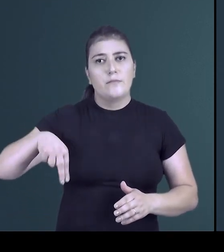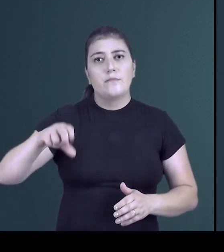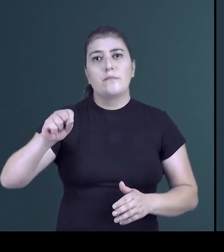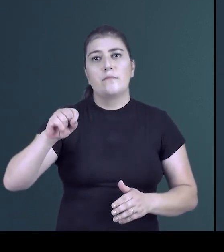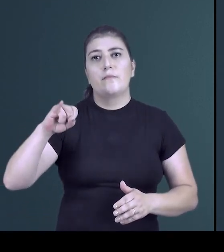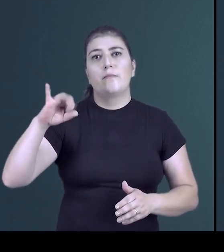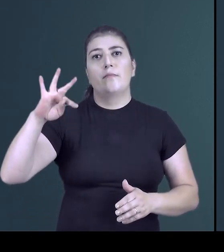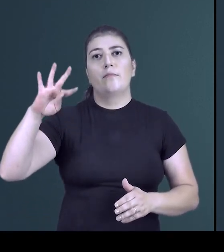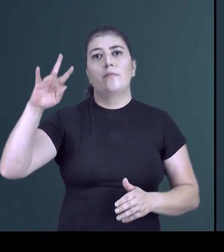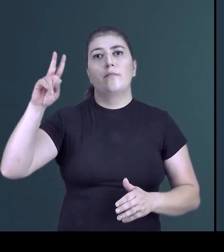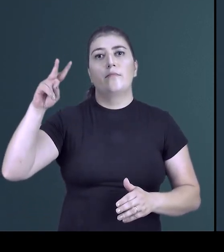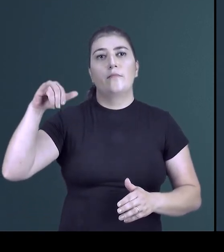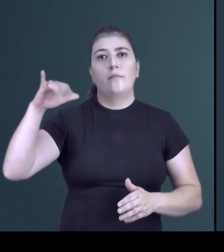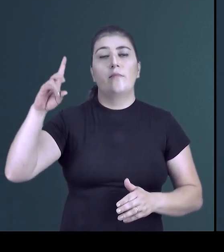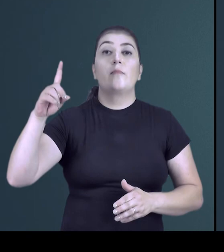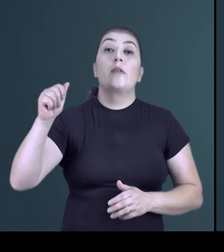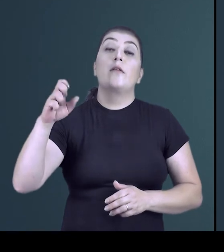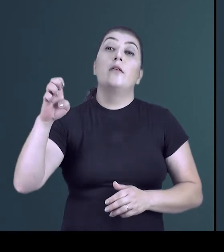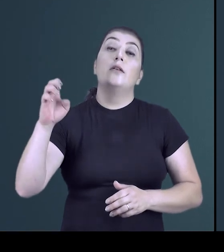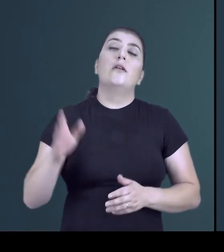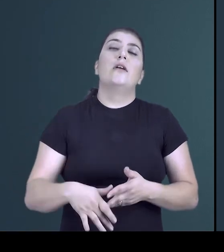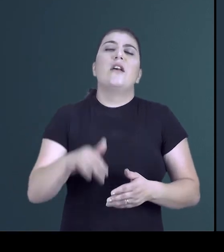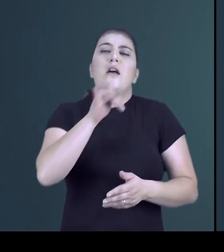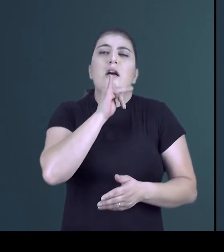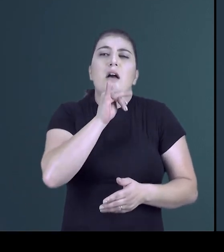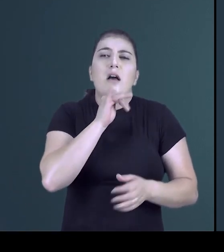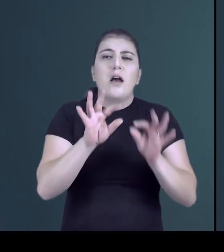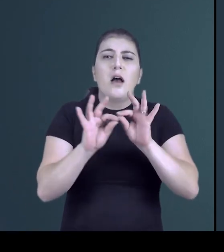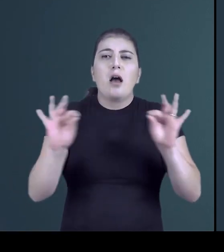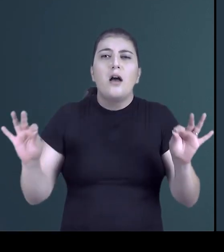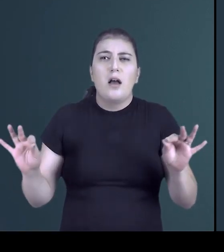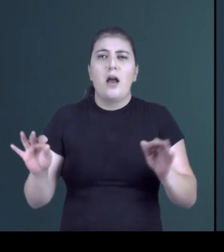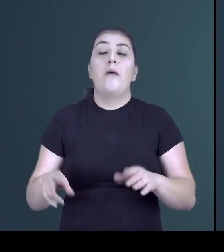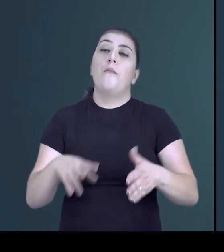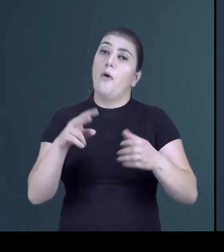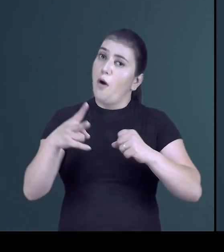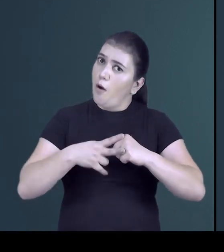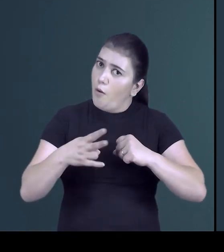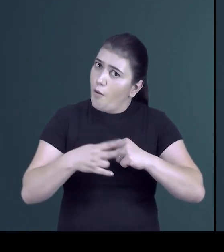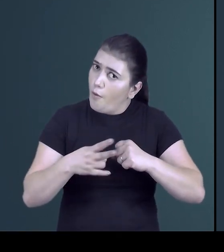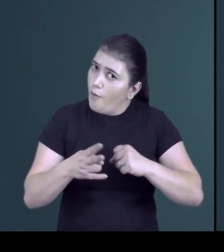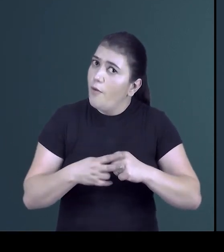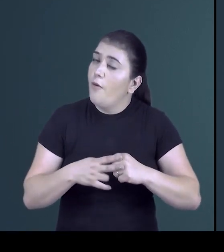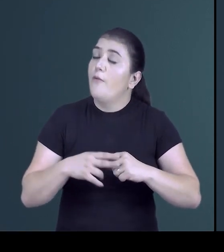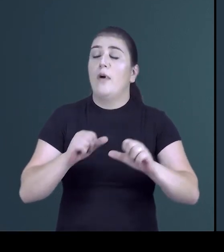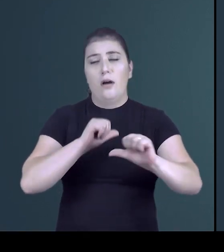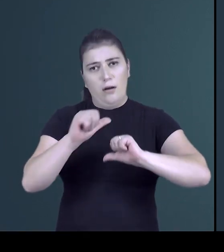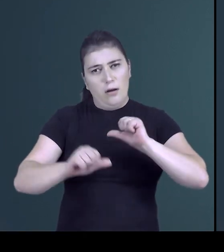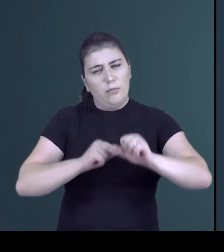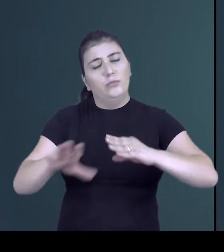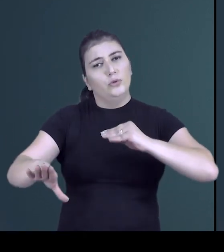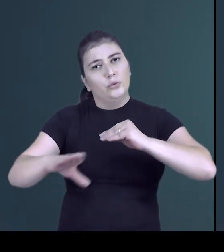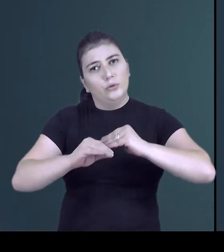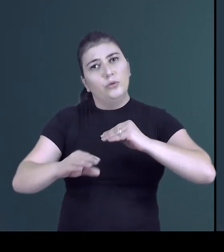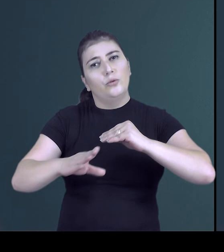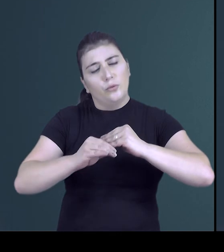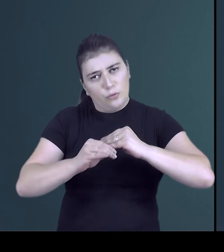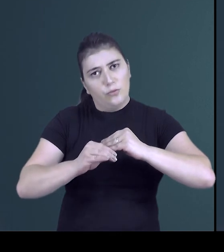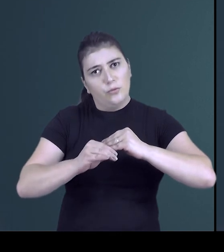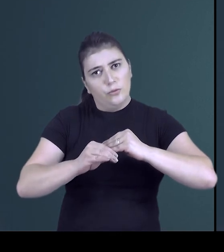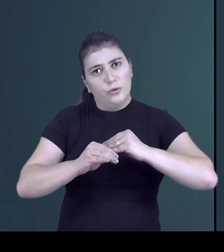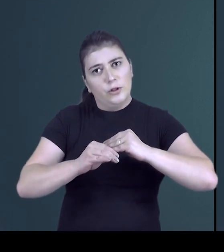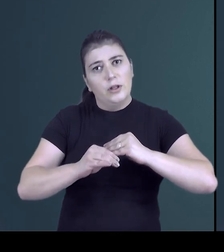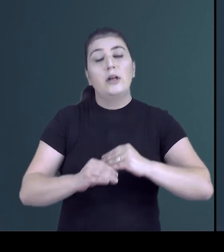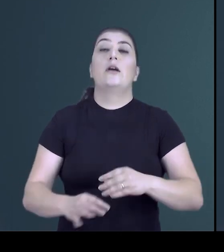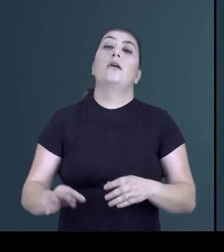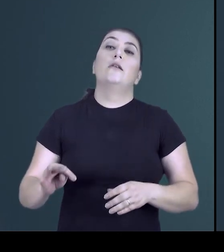O exemplo simples, se nós mantivermos o verbo no seu próprio sentido literal, modificamos somente os complementos e